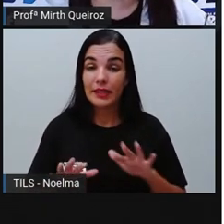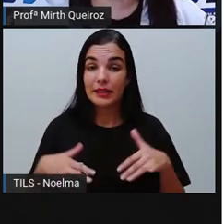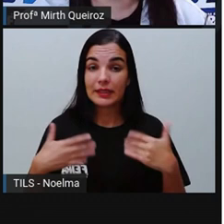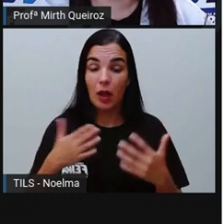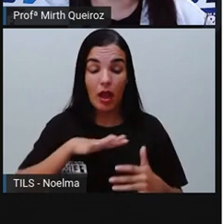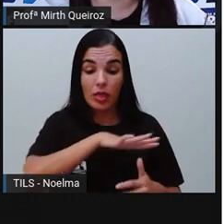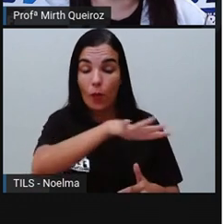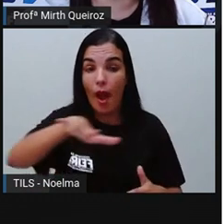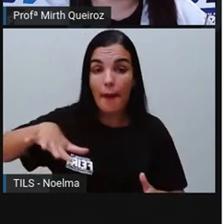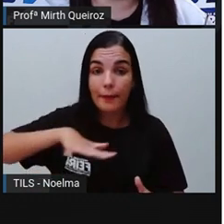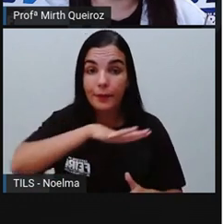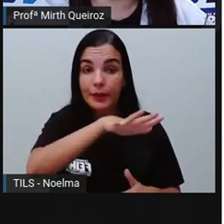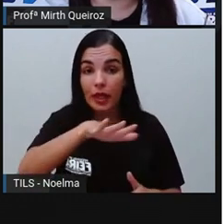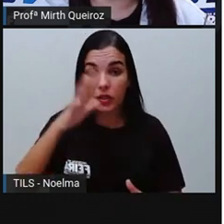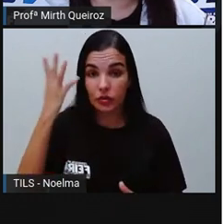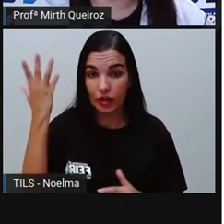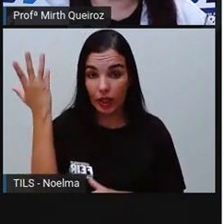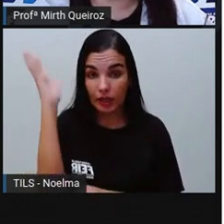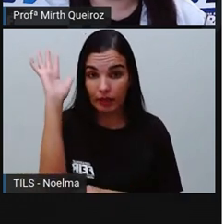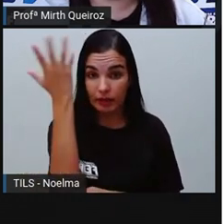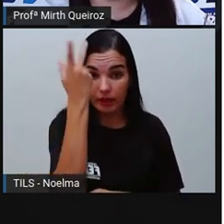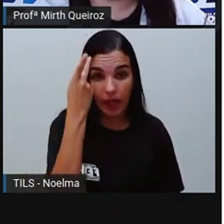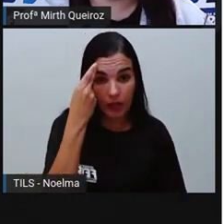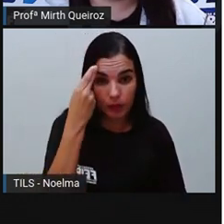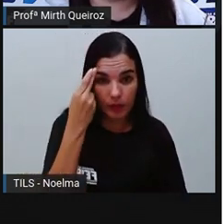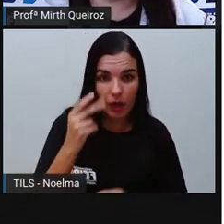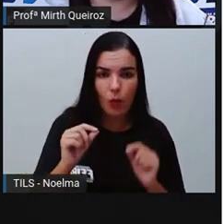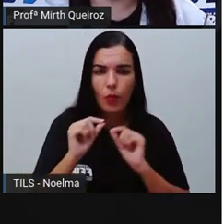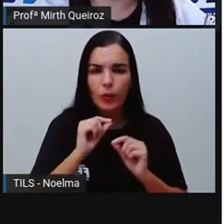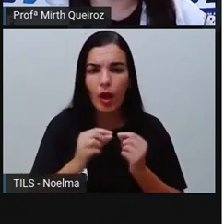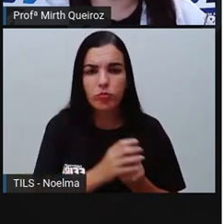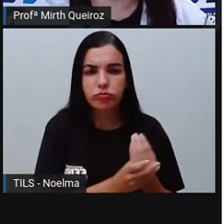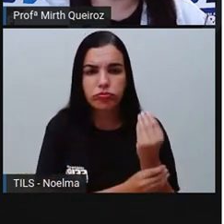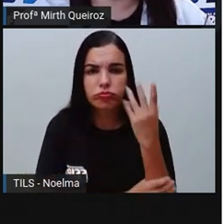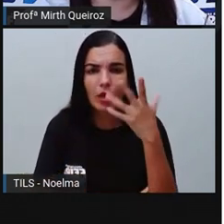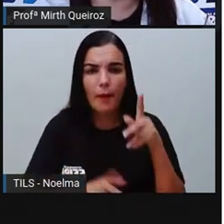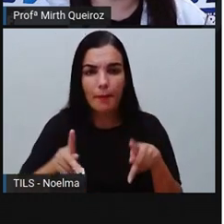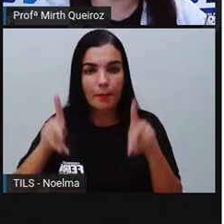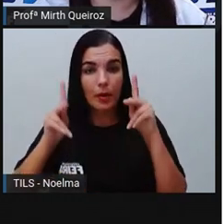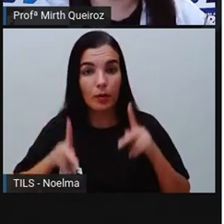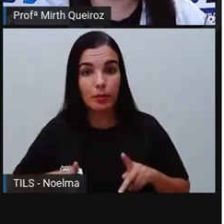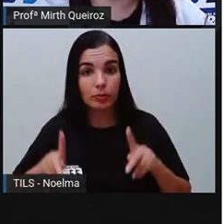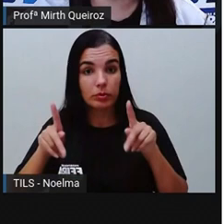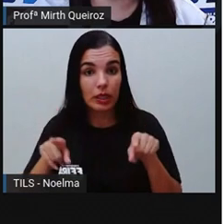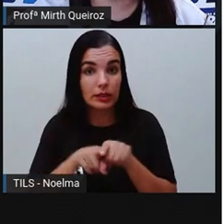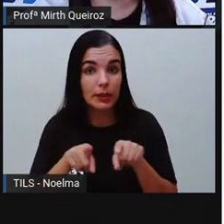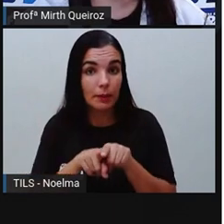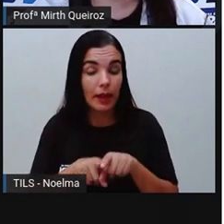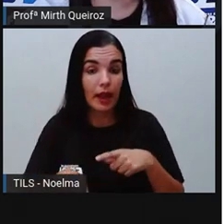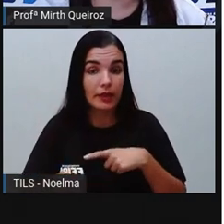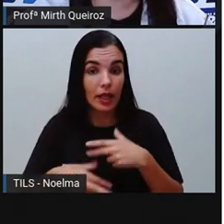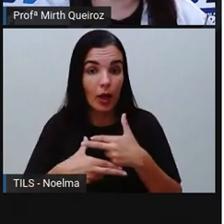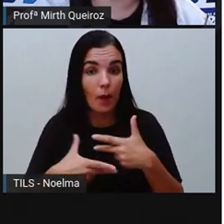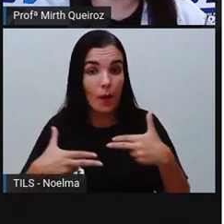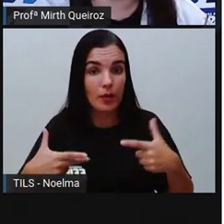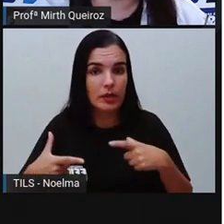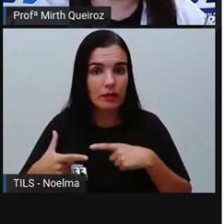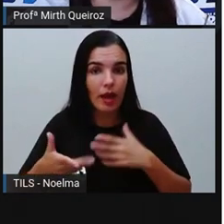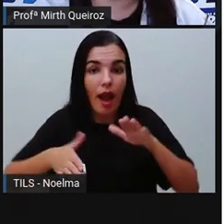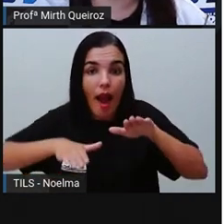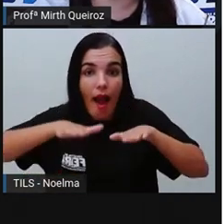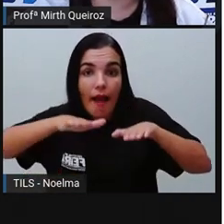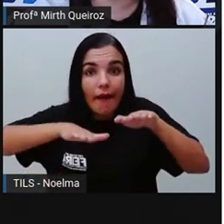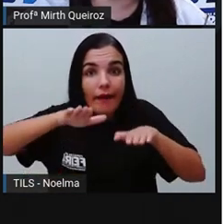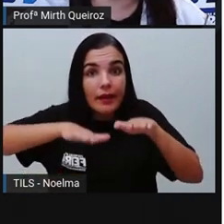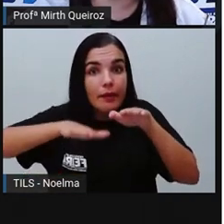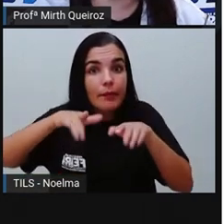Nesses ambientes naturais, o crescimento populacional e a disponibilidade de recursos tende a se equilibrar